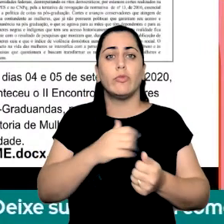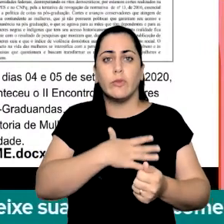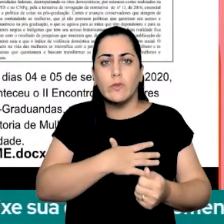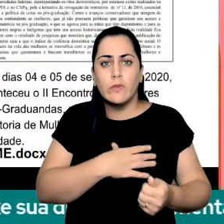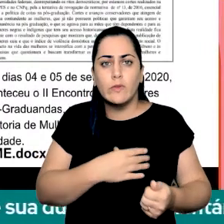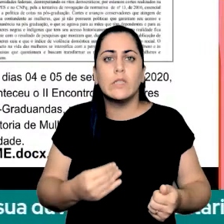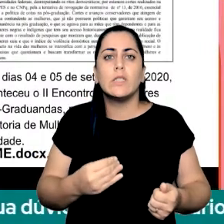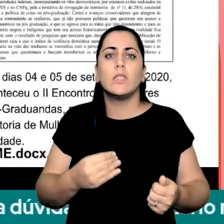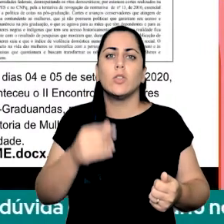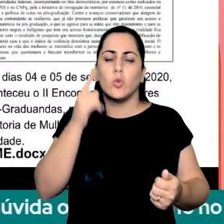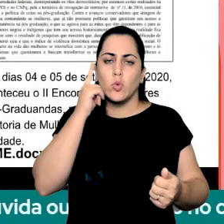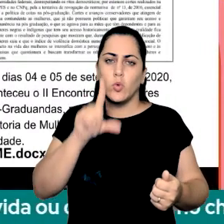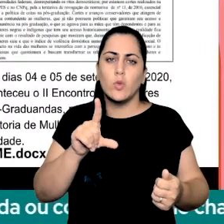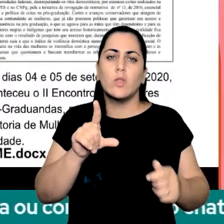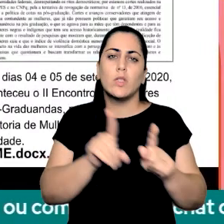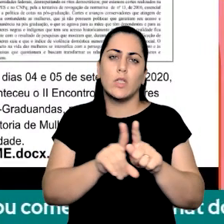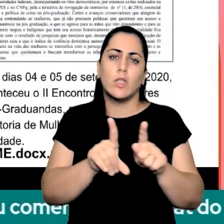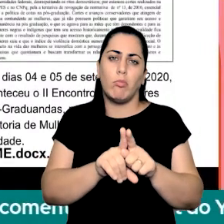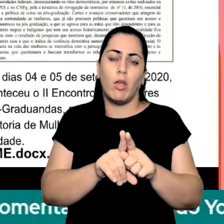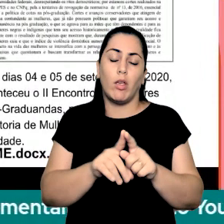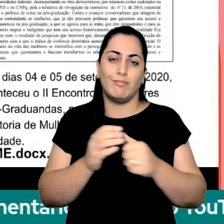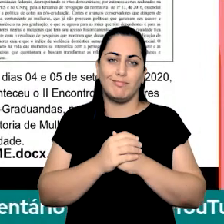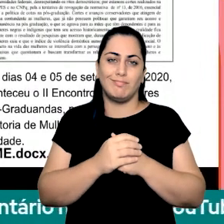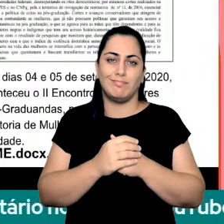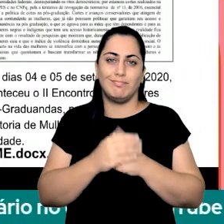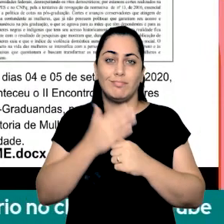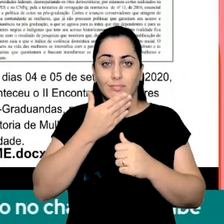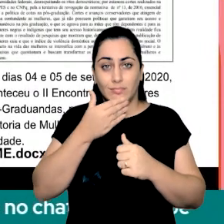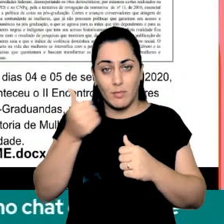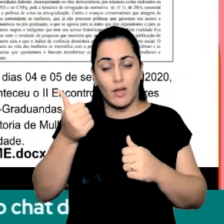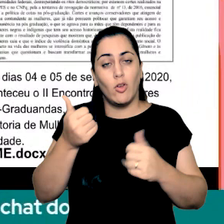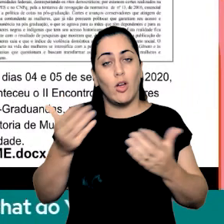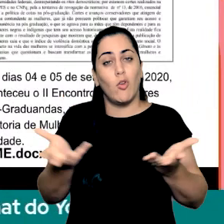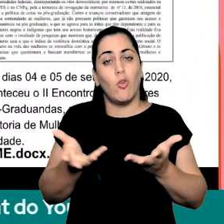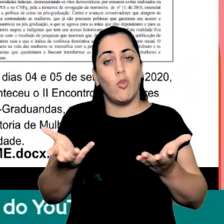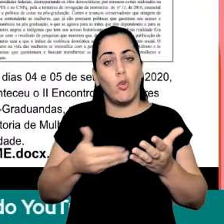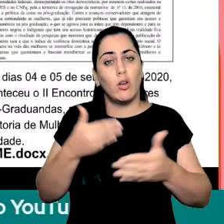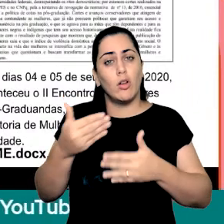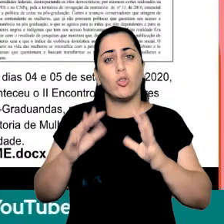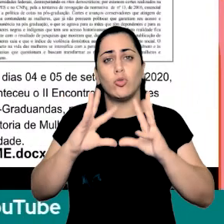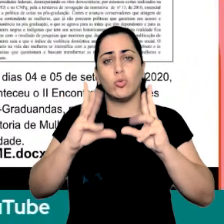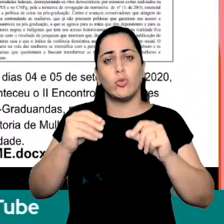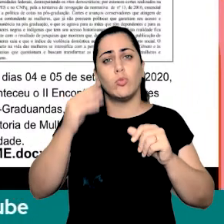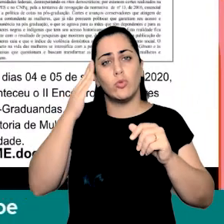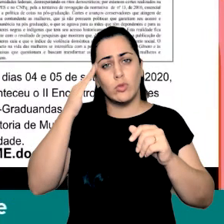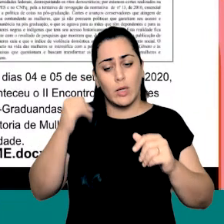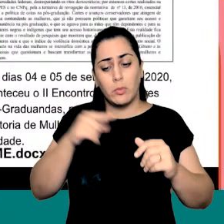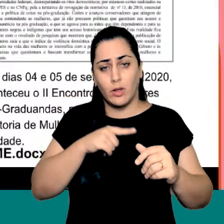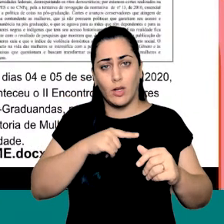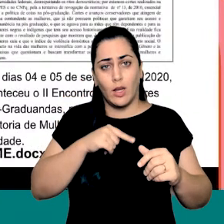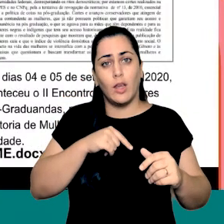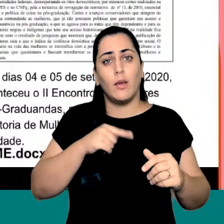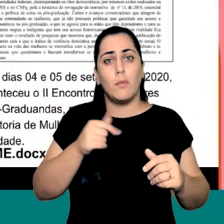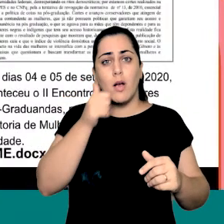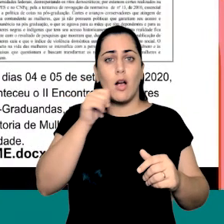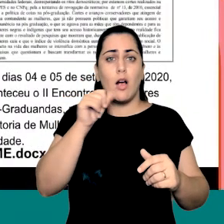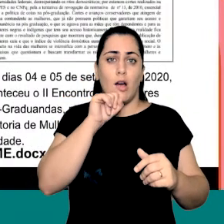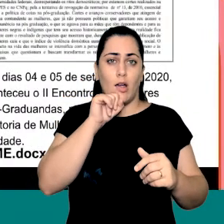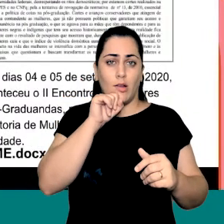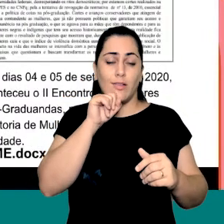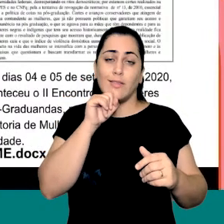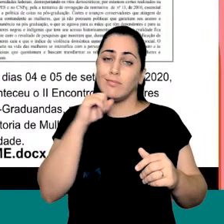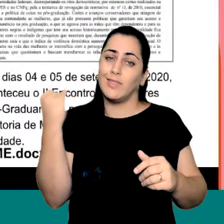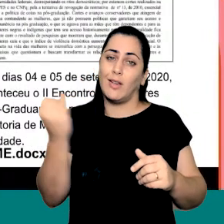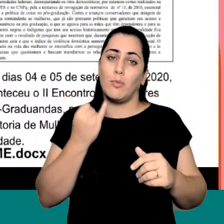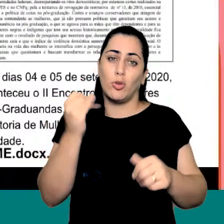possa estar mais preparado para receber mulheres mães todo mundo que existe no mundo saiu de uma mulher então a gente não precisa lembrar o